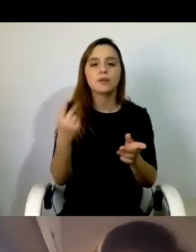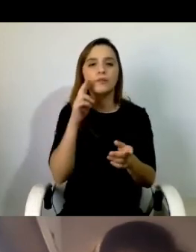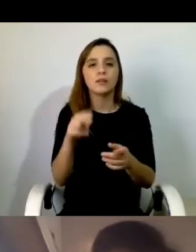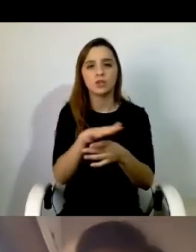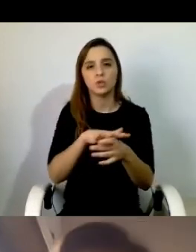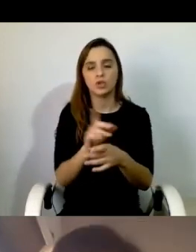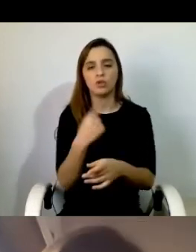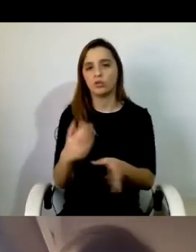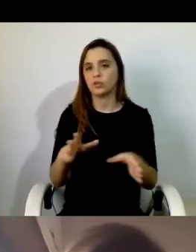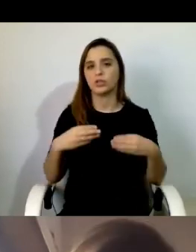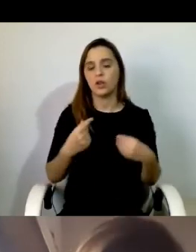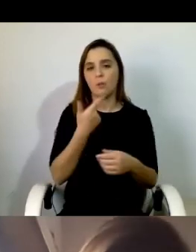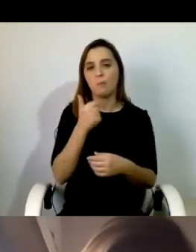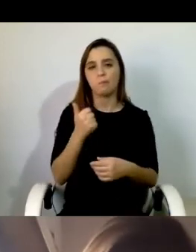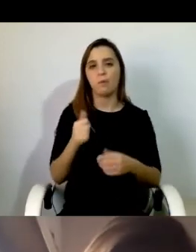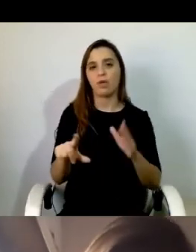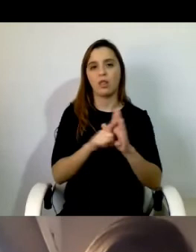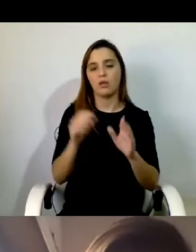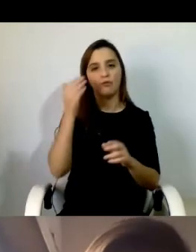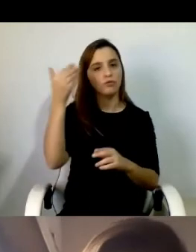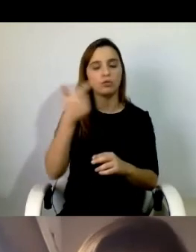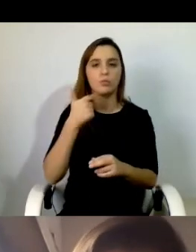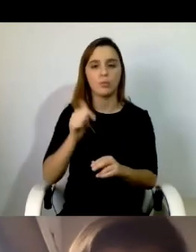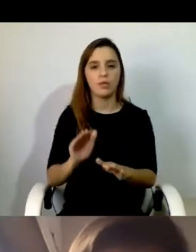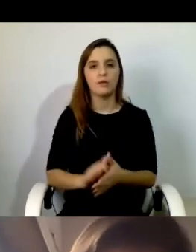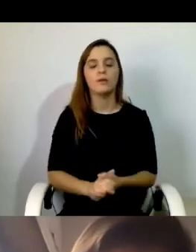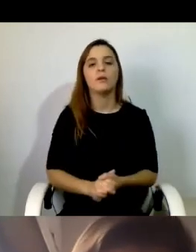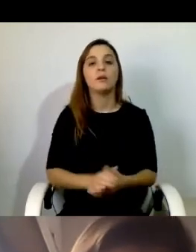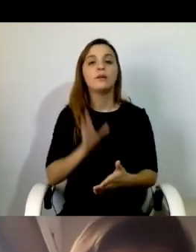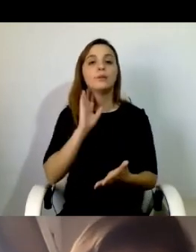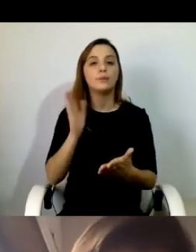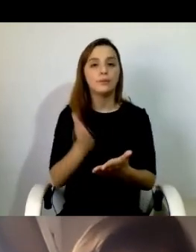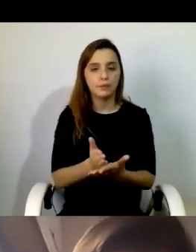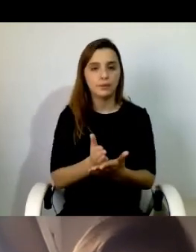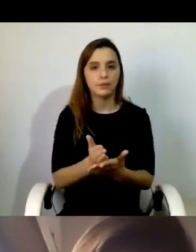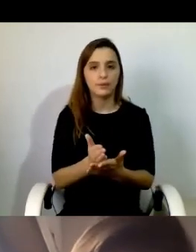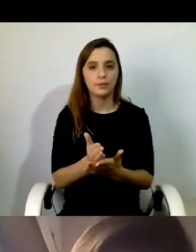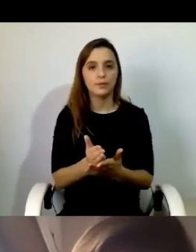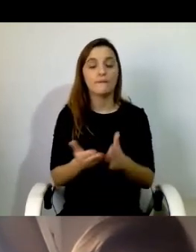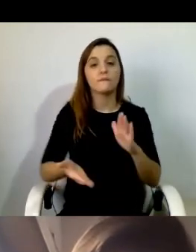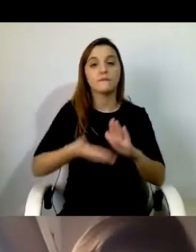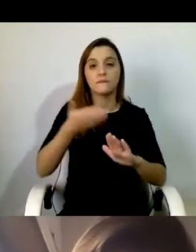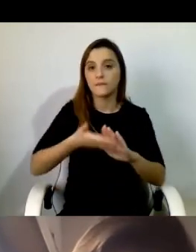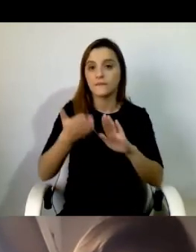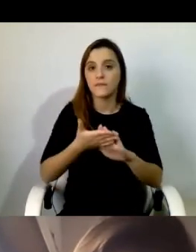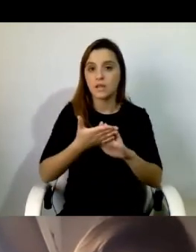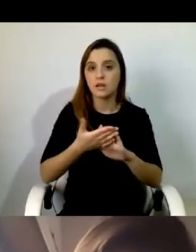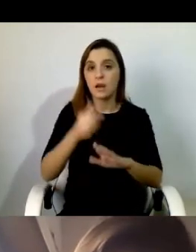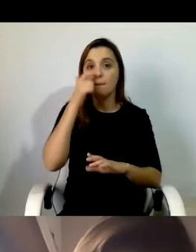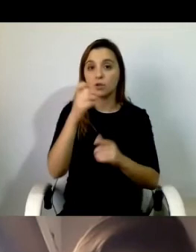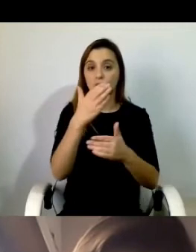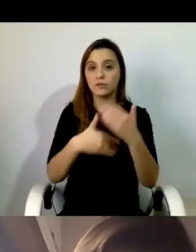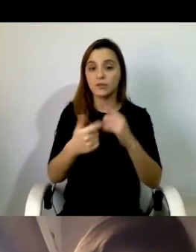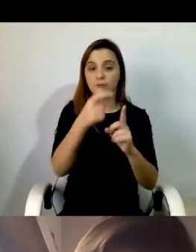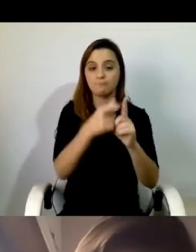admitir numa futura legislação. Por último é urgente o empoderamento das pessoas com deficiência